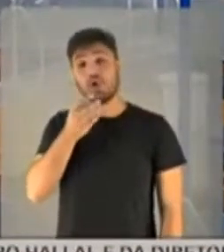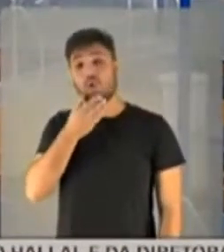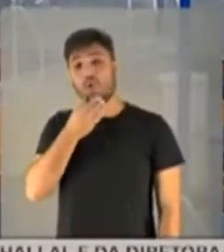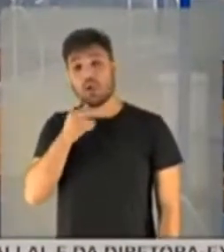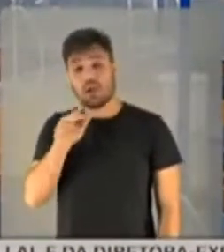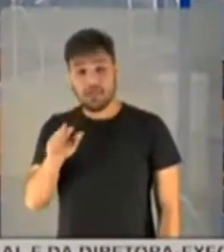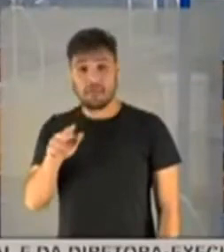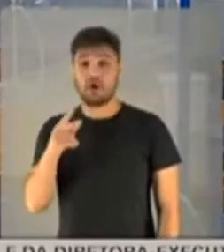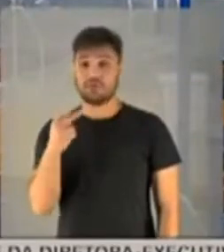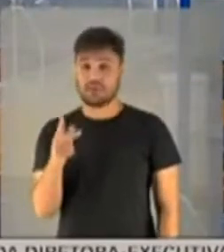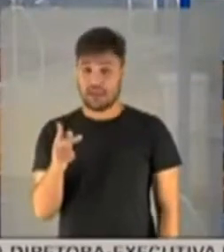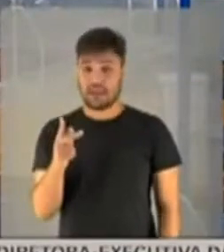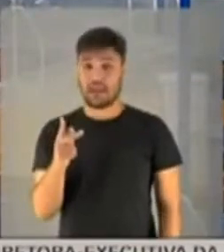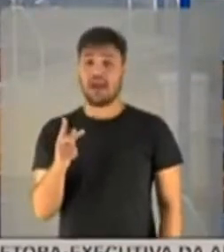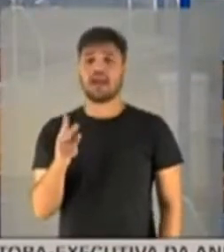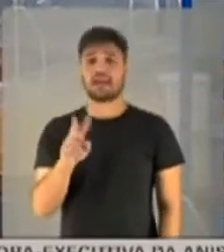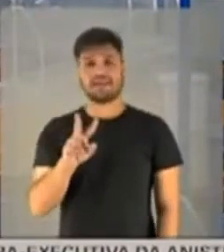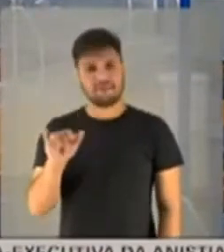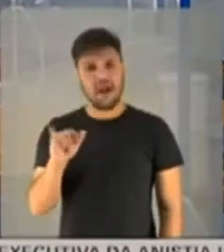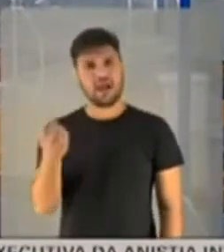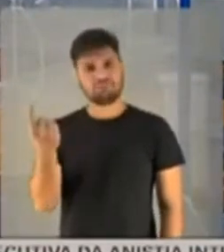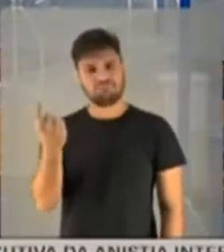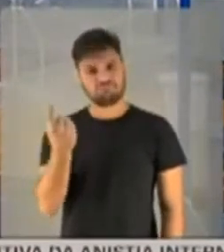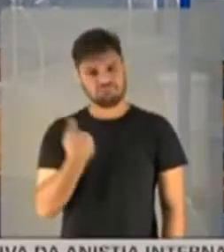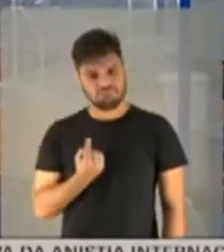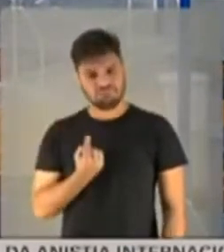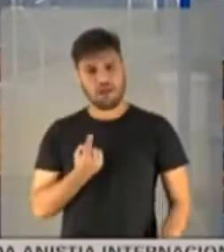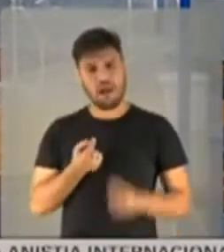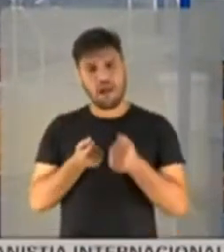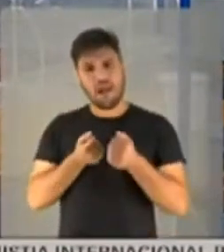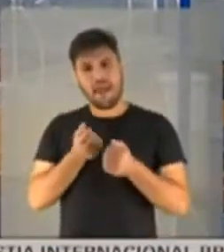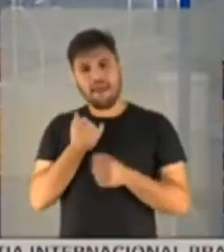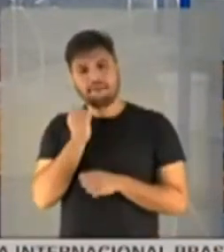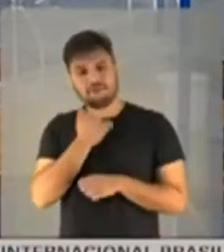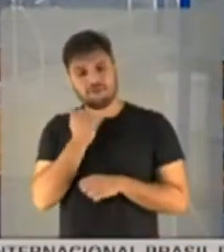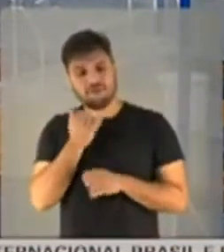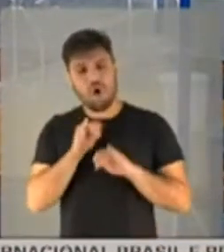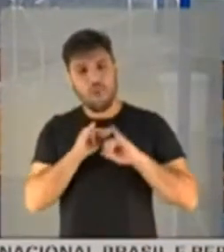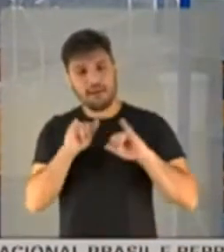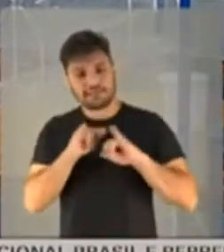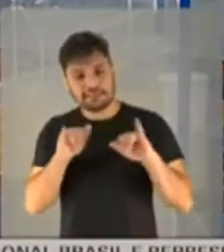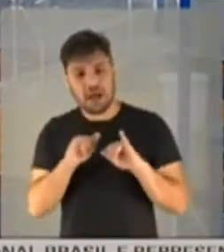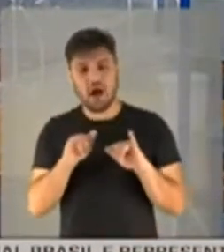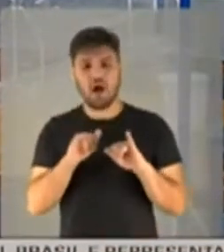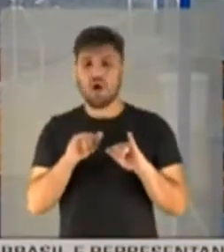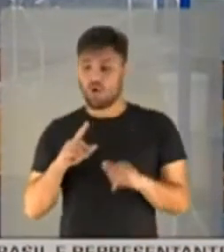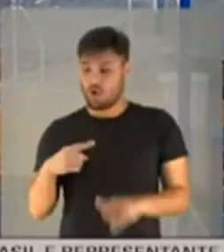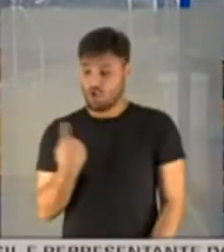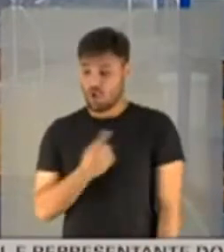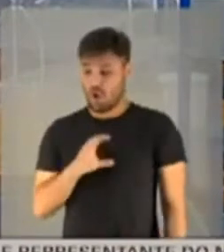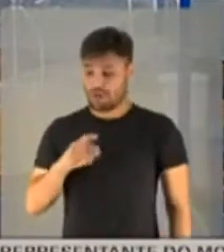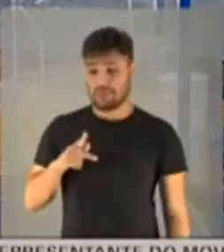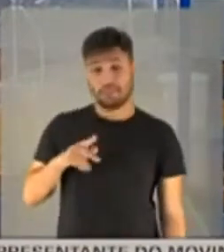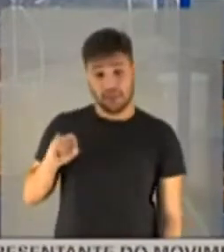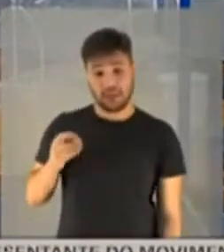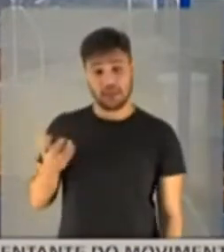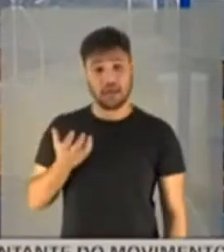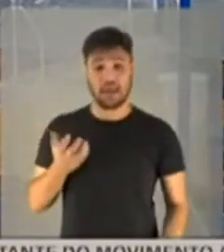que deverá trazer informações referente ao que a CPI, a comissão e todos nós queremos